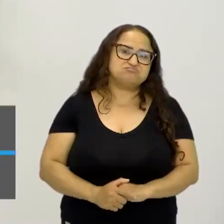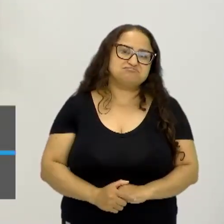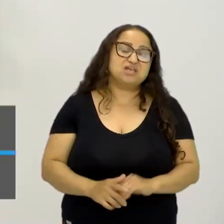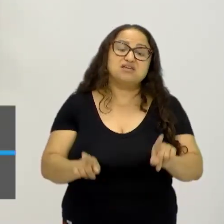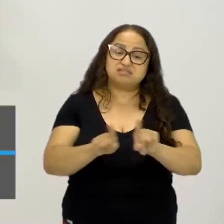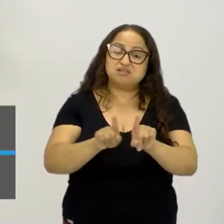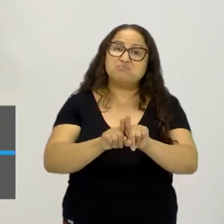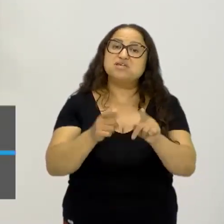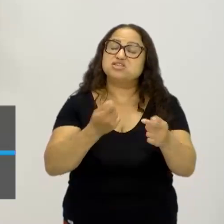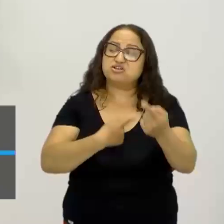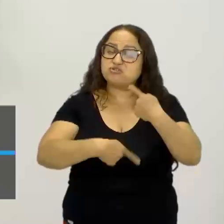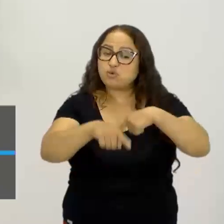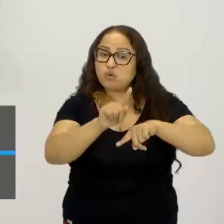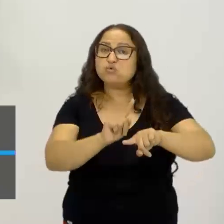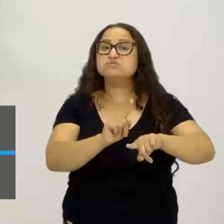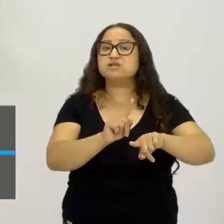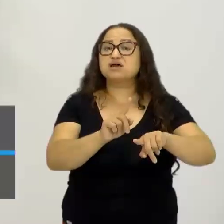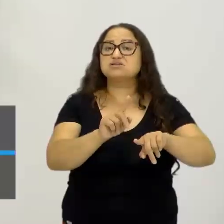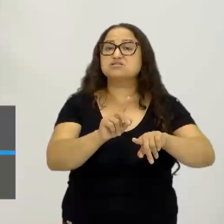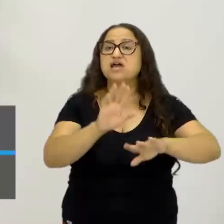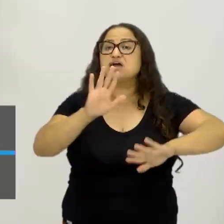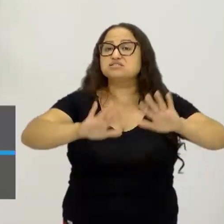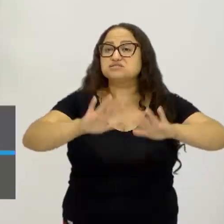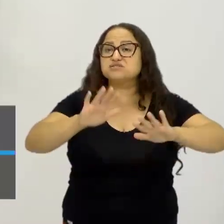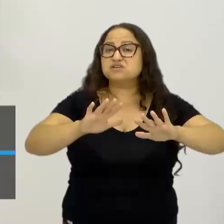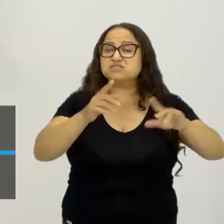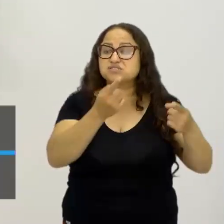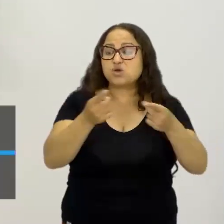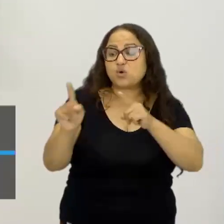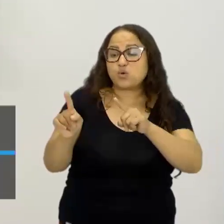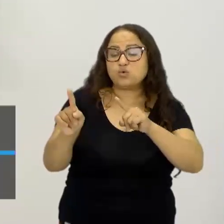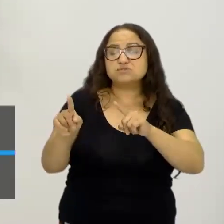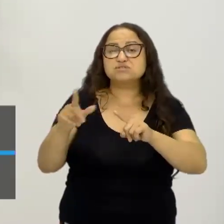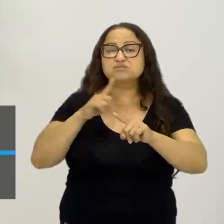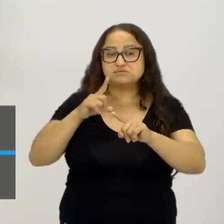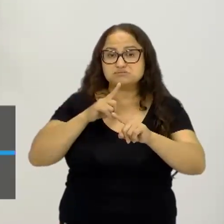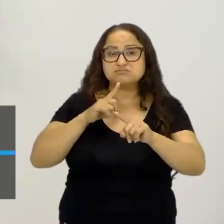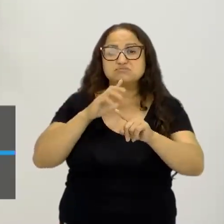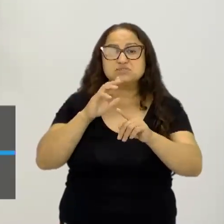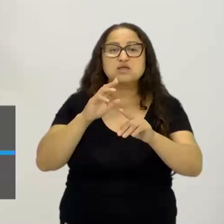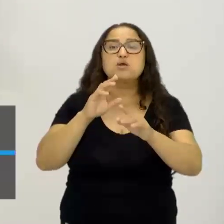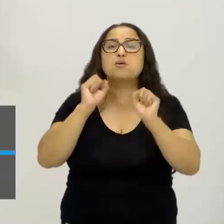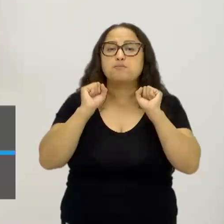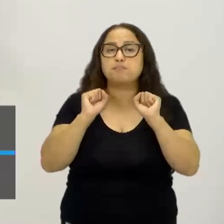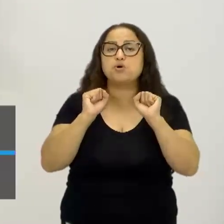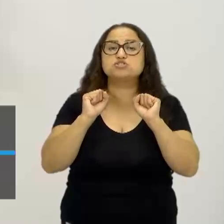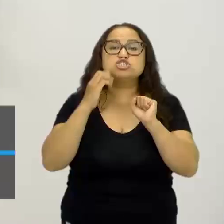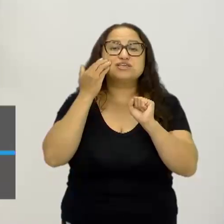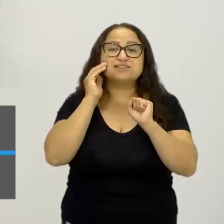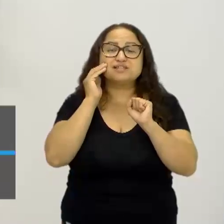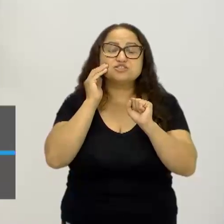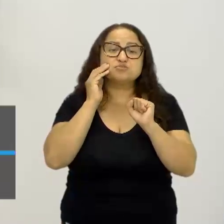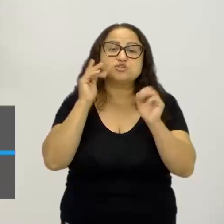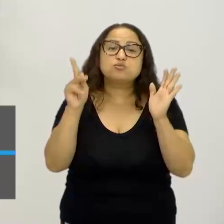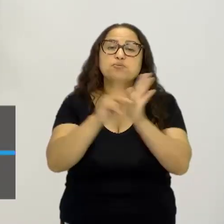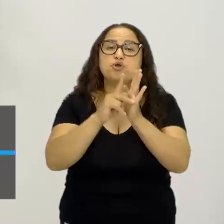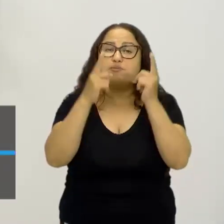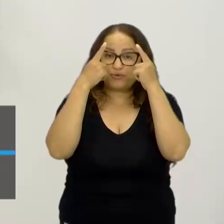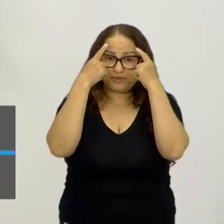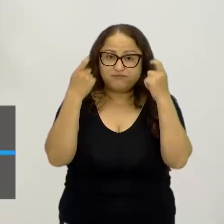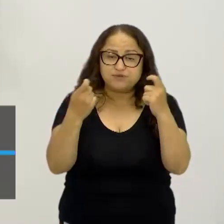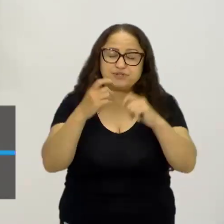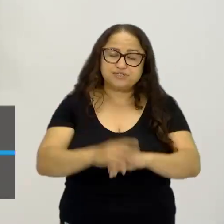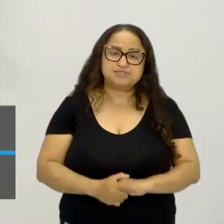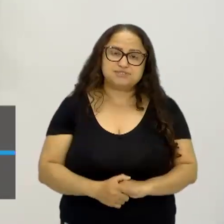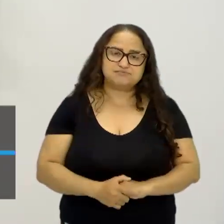também, tem coisas que nós não achamos violentas, mas poderiam ser interpretadas como violentas também. E muito disso tem a